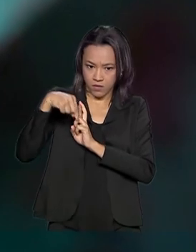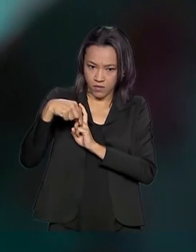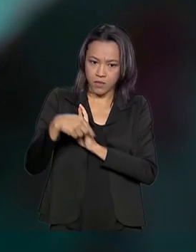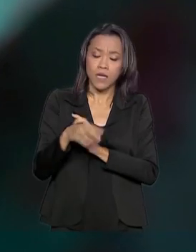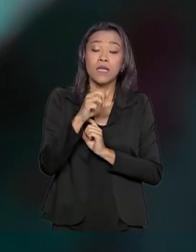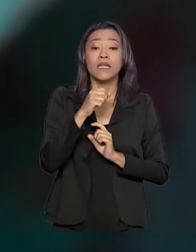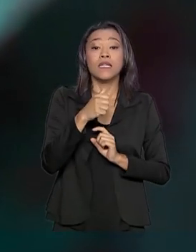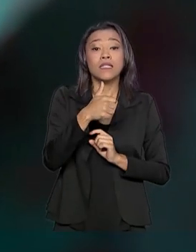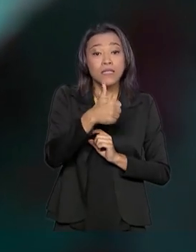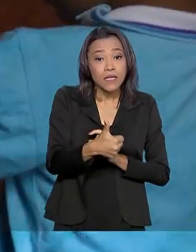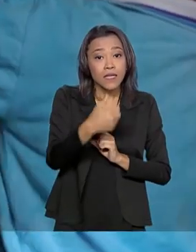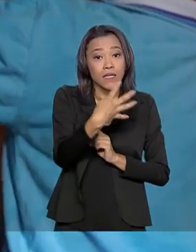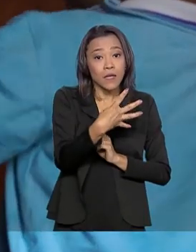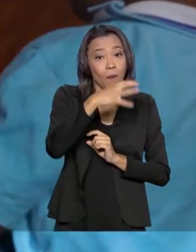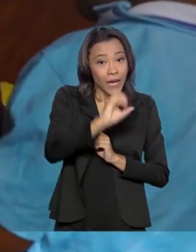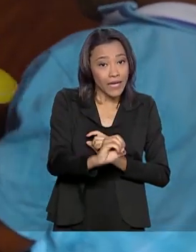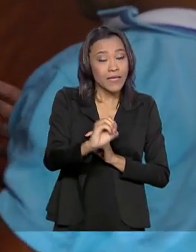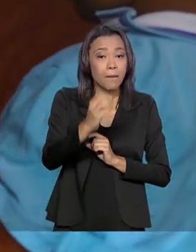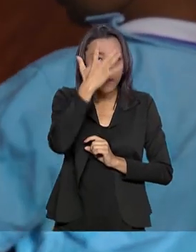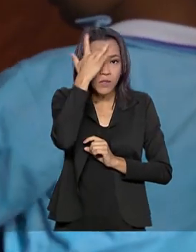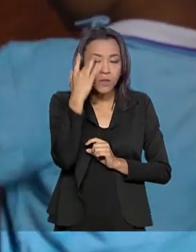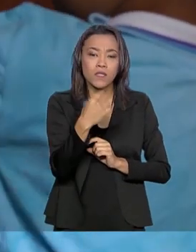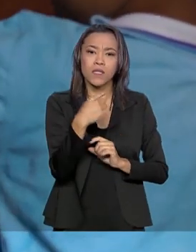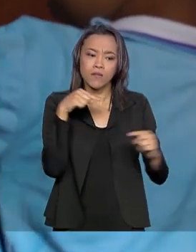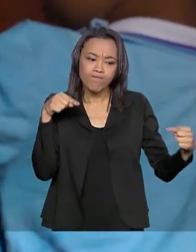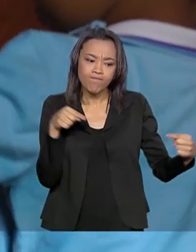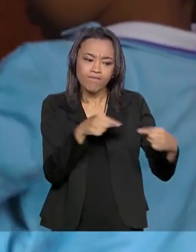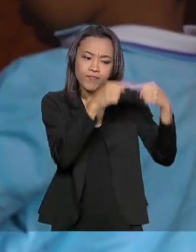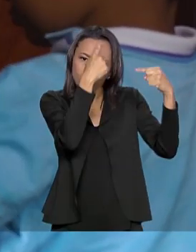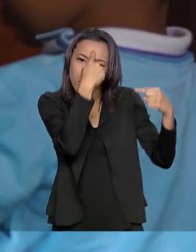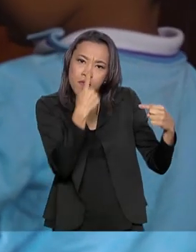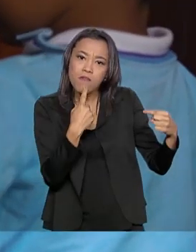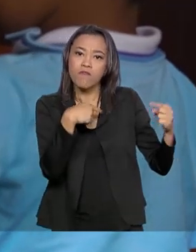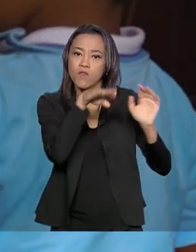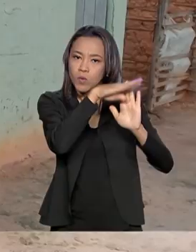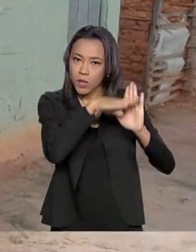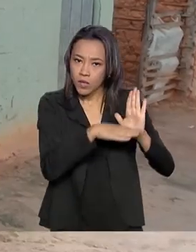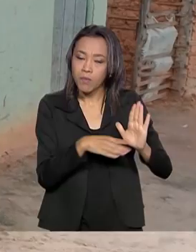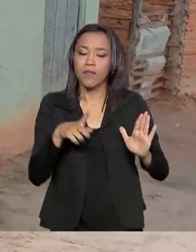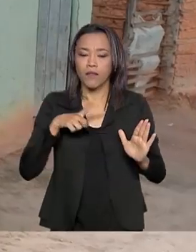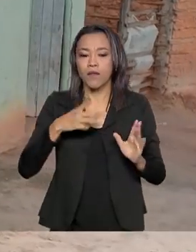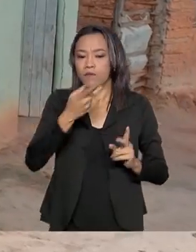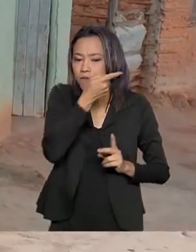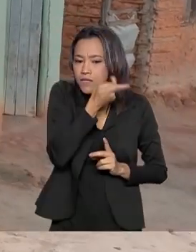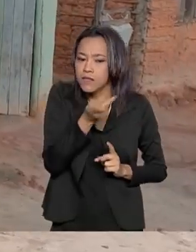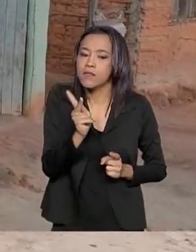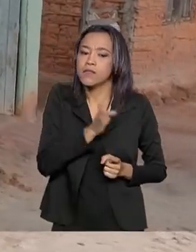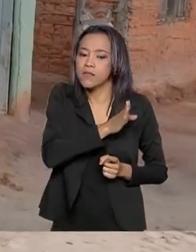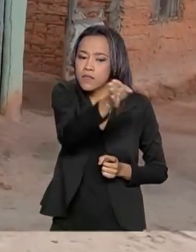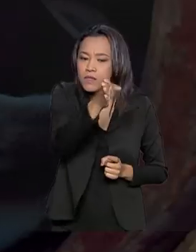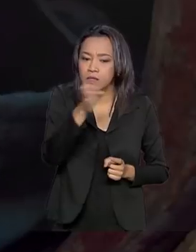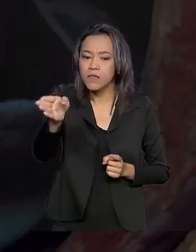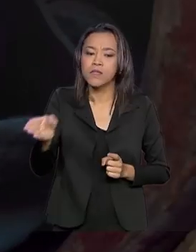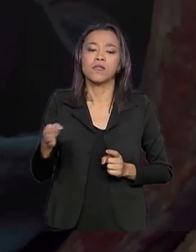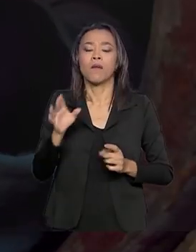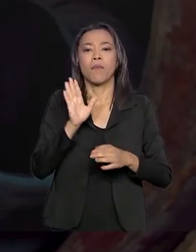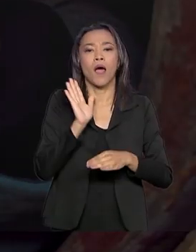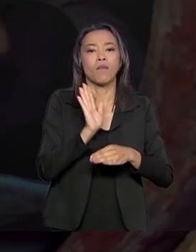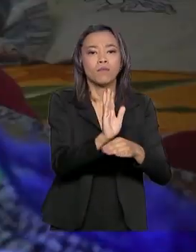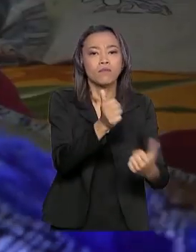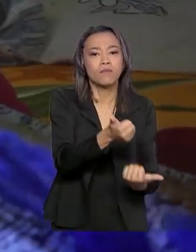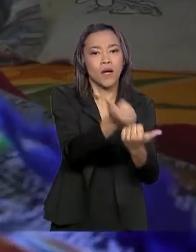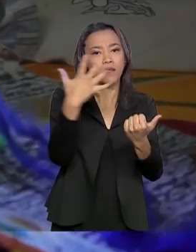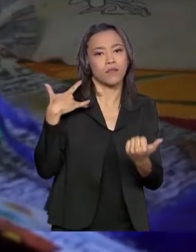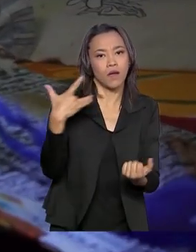pessoas que se encaixem no perfil do programa. O Criança Feliz prevê visitas domiciliares para ações de saúde, educação,